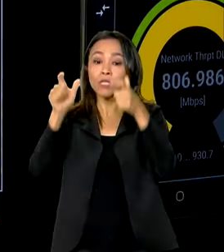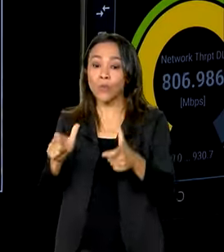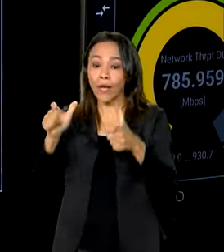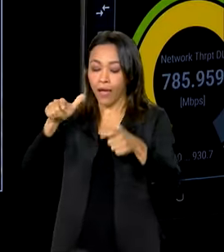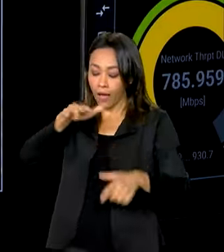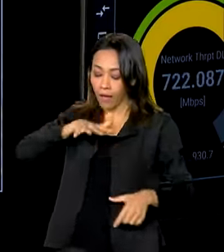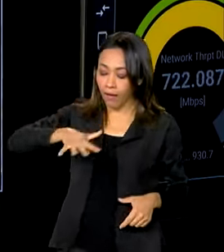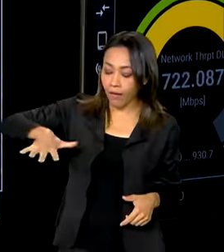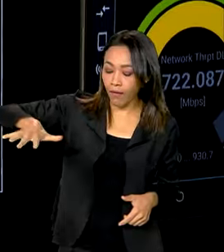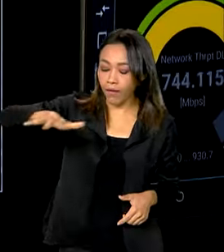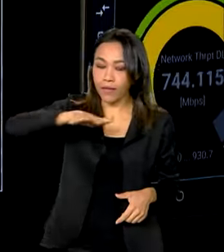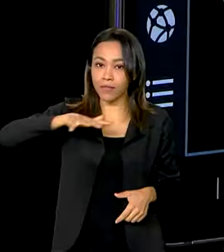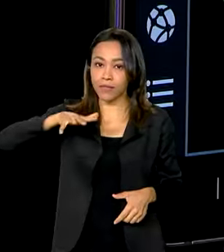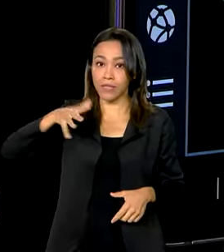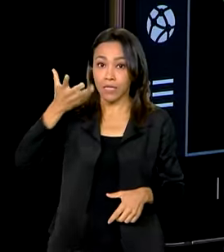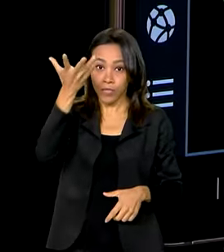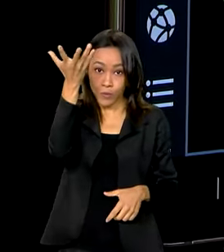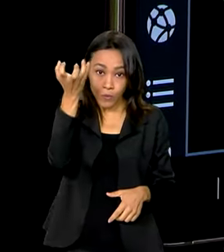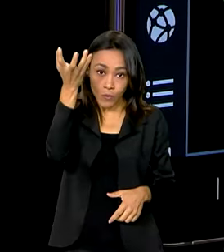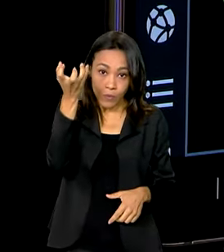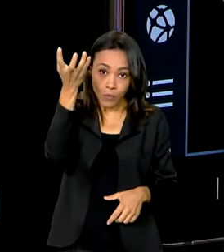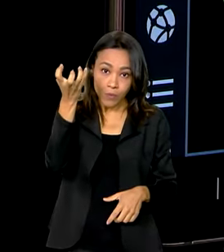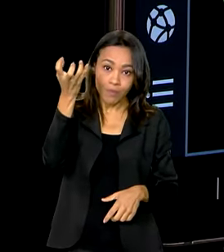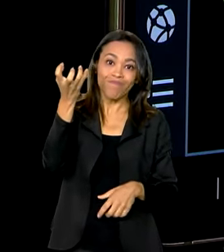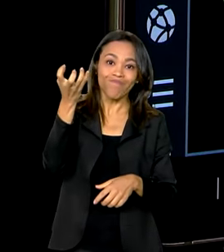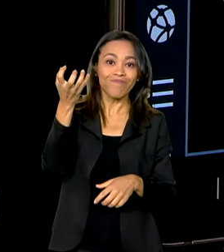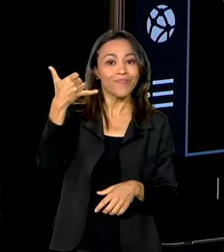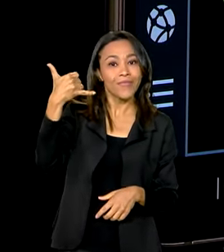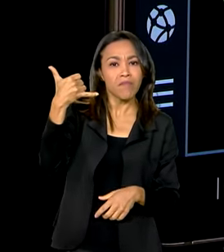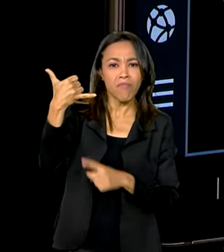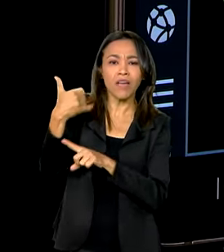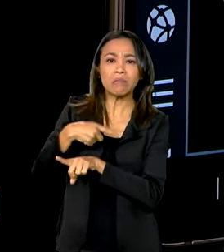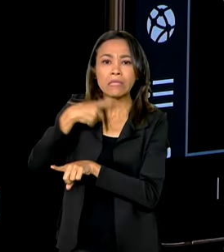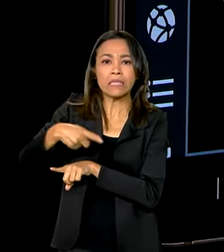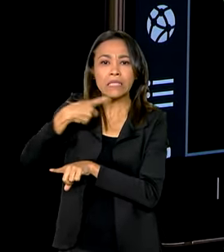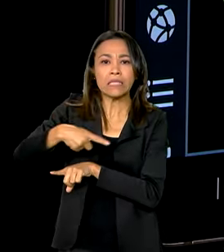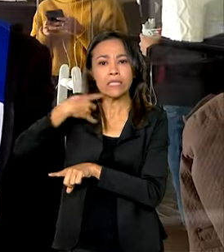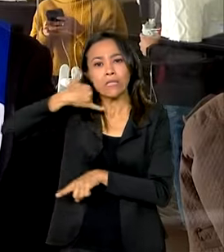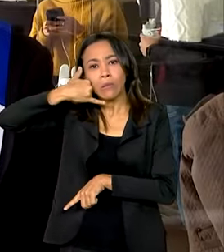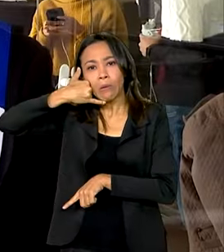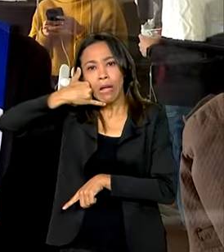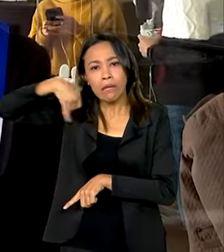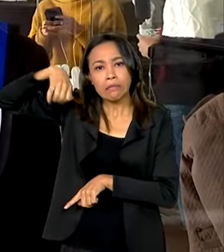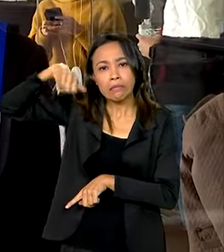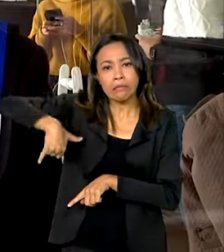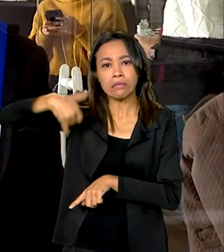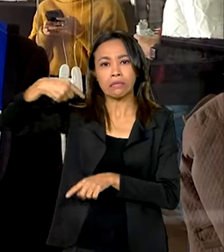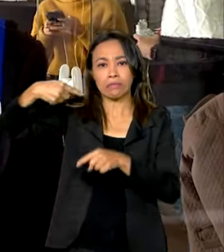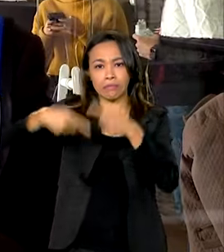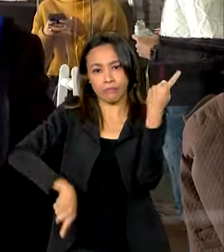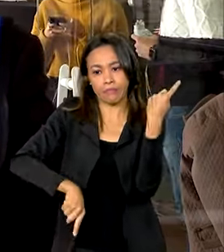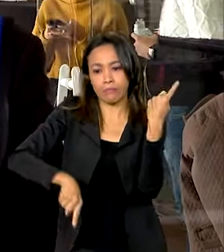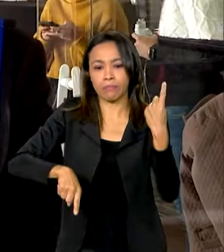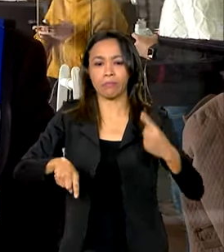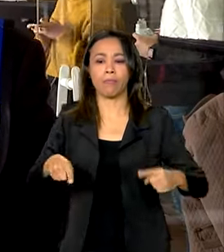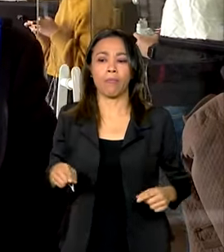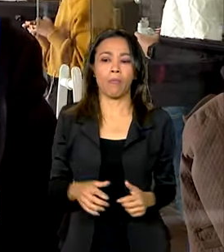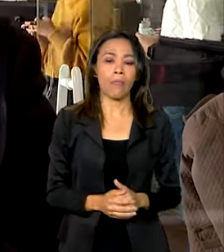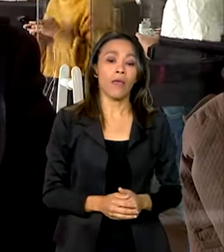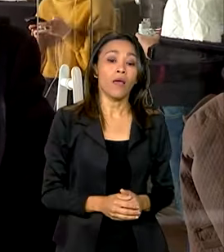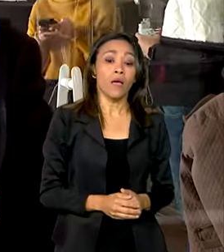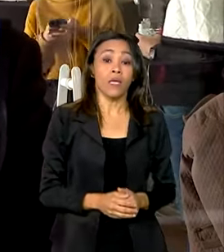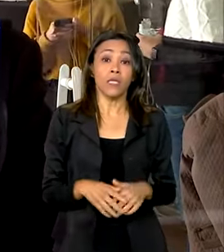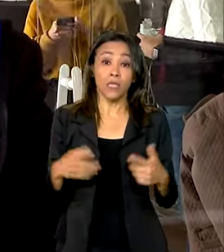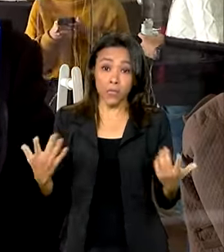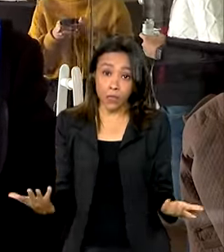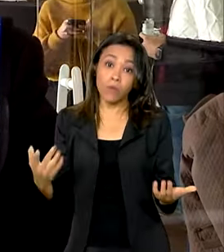onde a conexão existe, mas, às vezes, não funciona direito. São trabalhos que a gente faz para averiguar